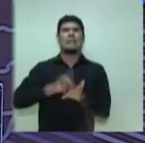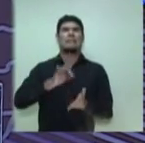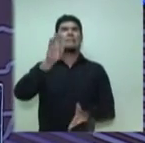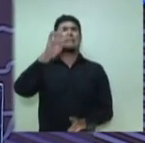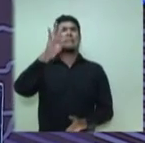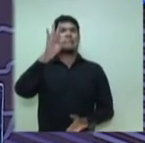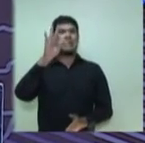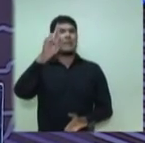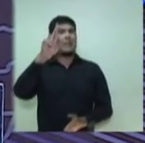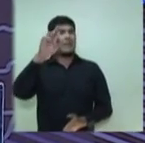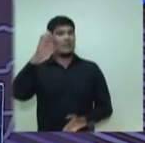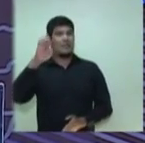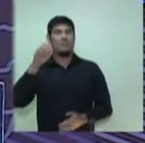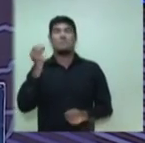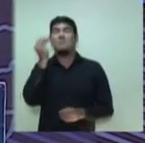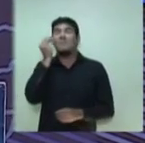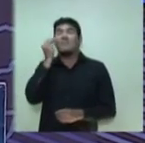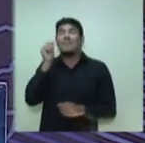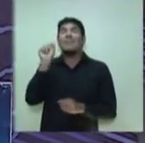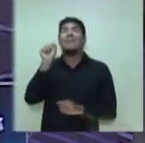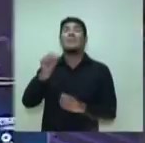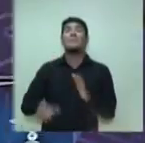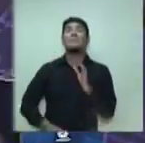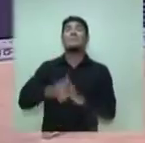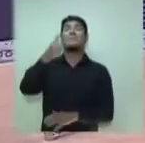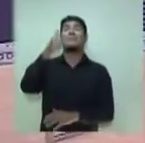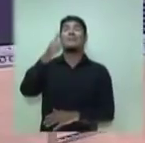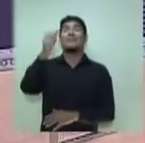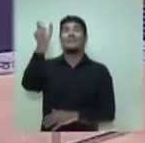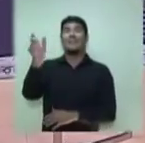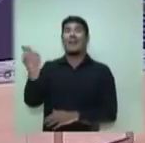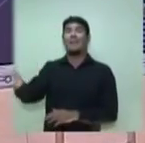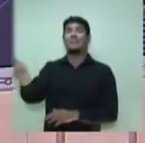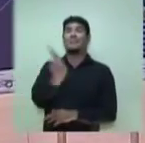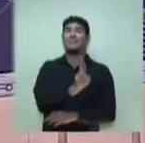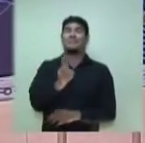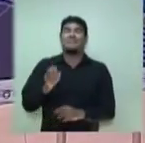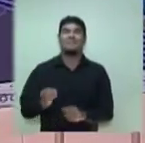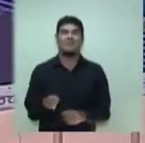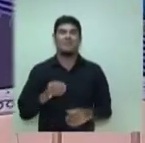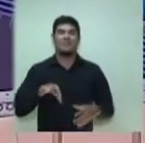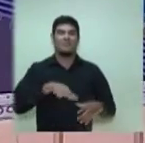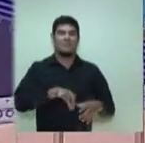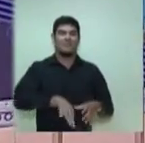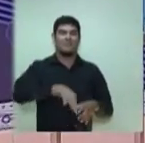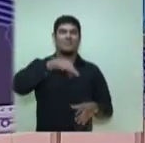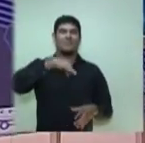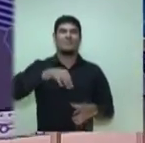bem, vamos ver então qual será o primeiro candidato a responder uma pergunta de um eleitor. Eu vou sortear aqui nessa urna.